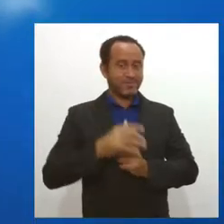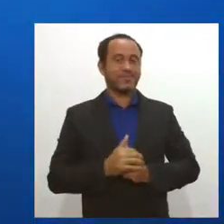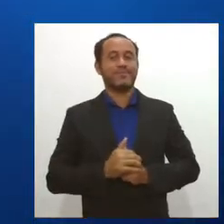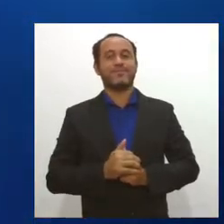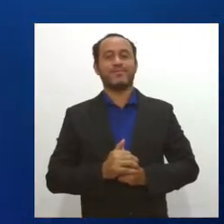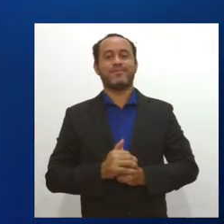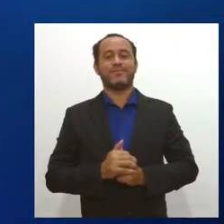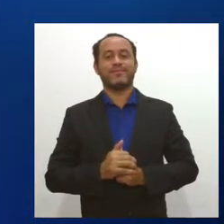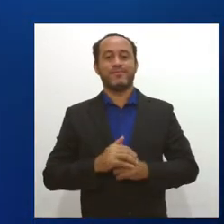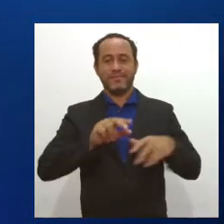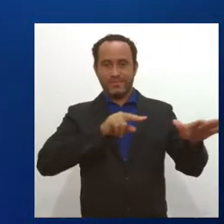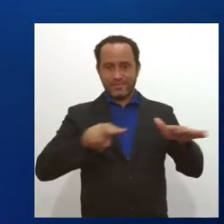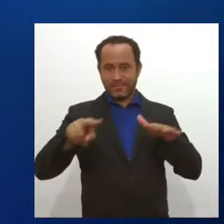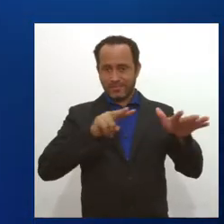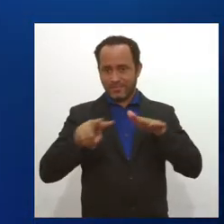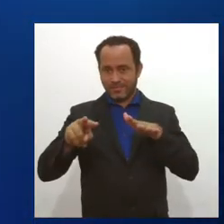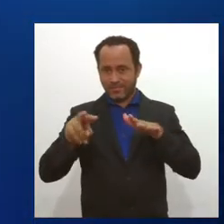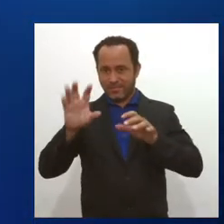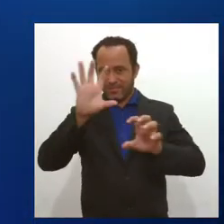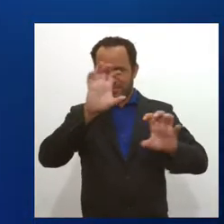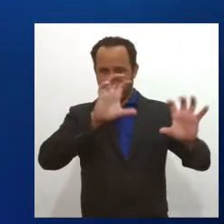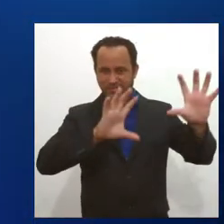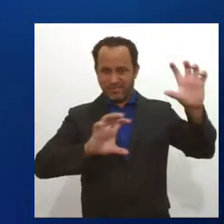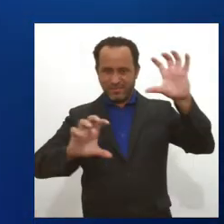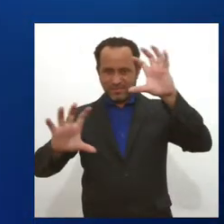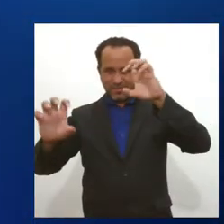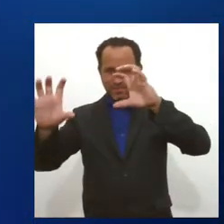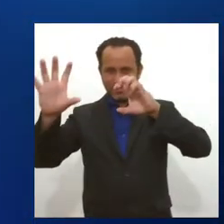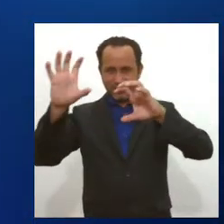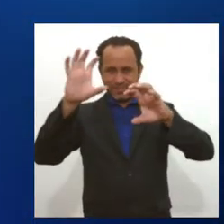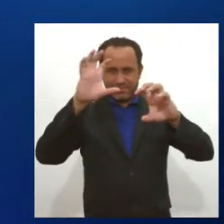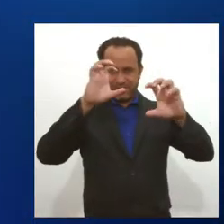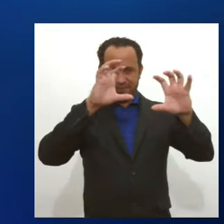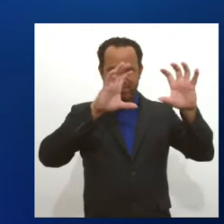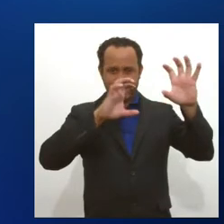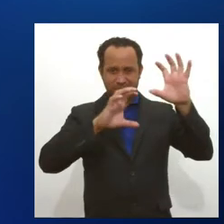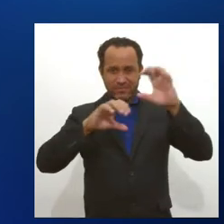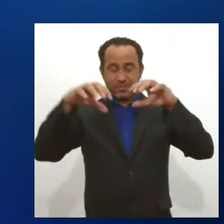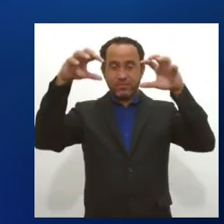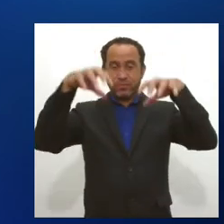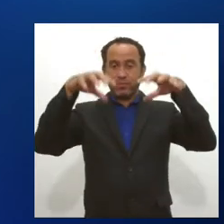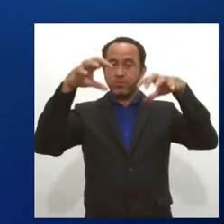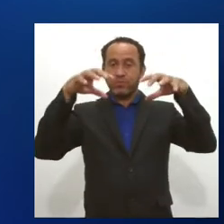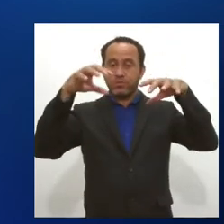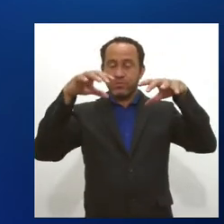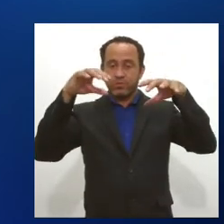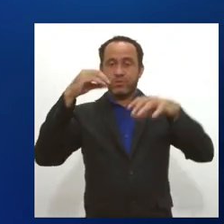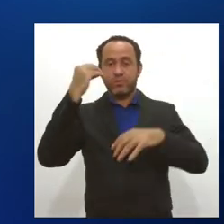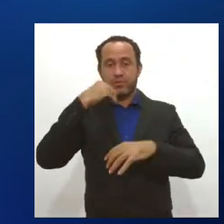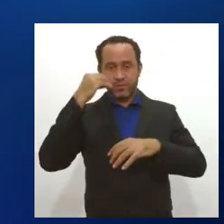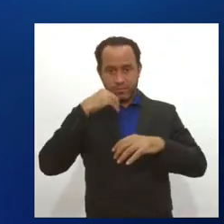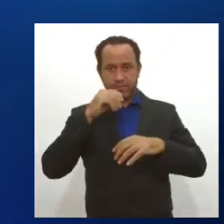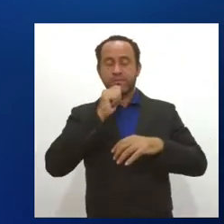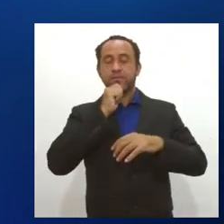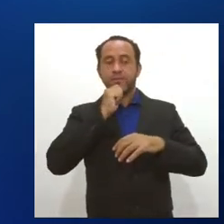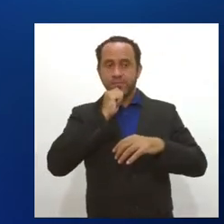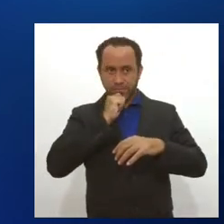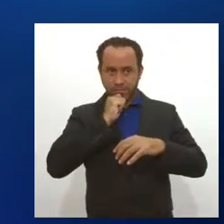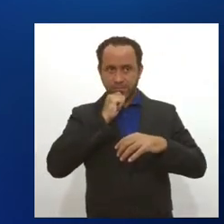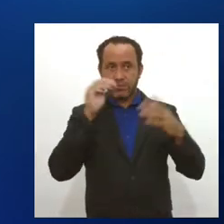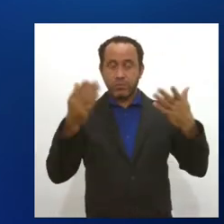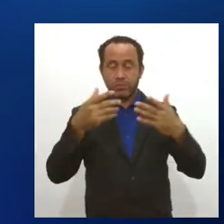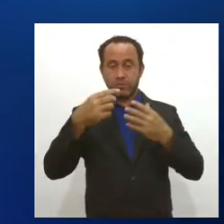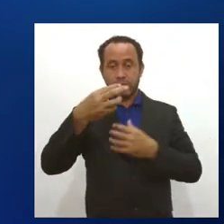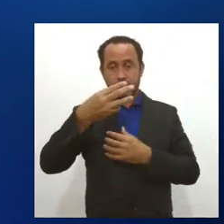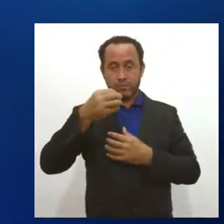A semana começa com muitas nuvens, com curtas aberturas e chuvas isoladas. A temperatura máxima prevista para hoje